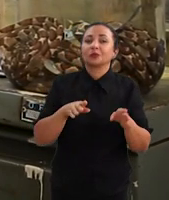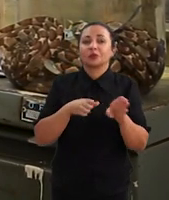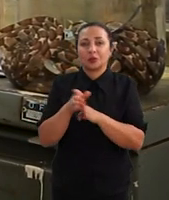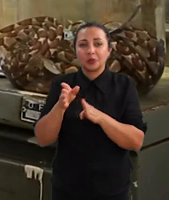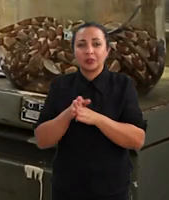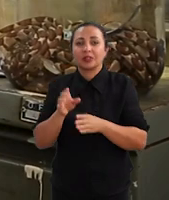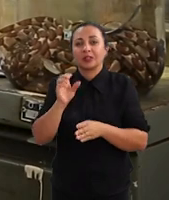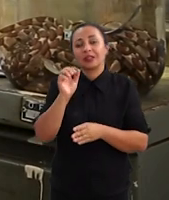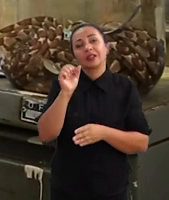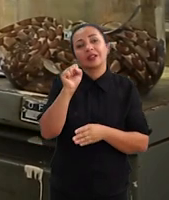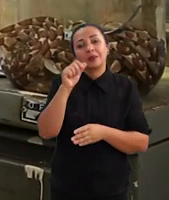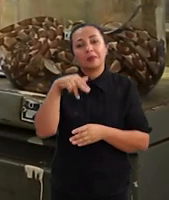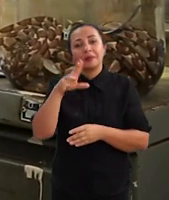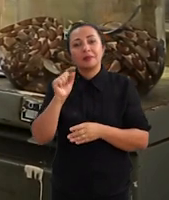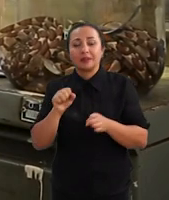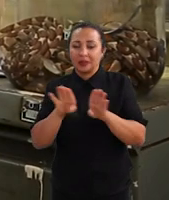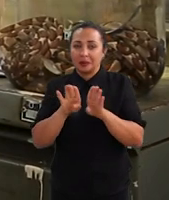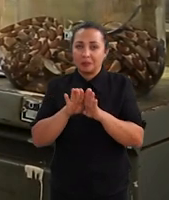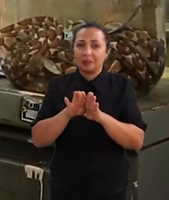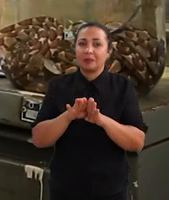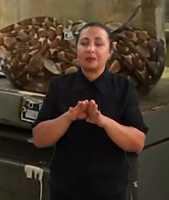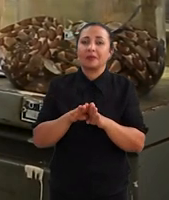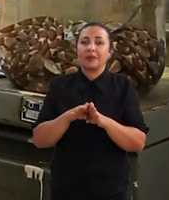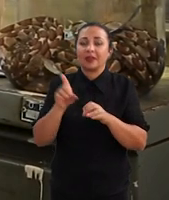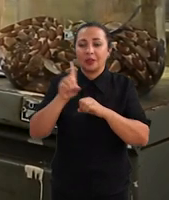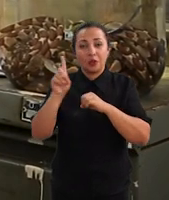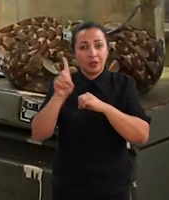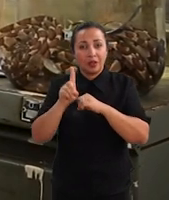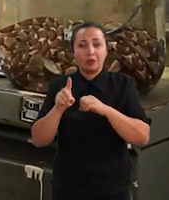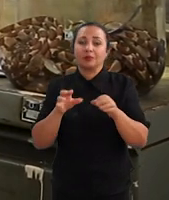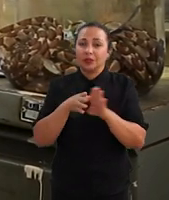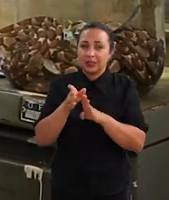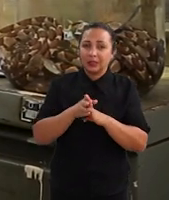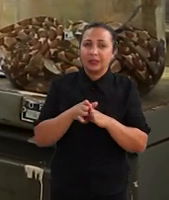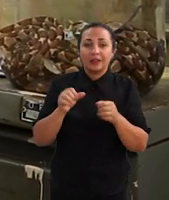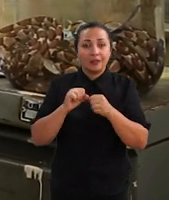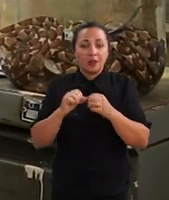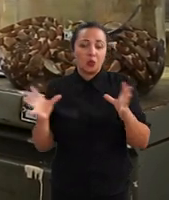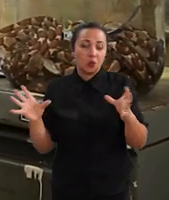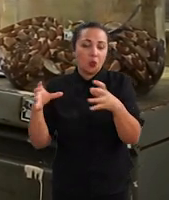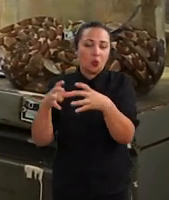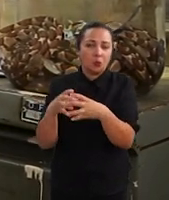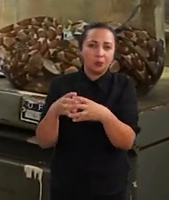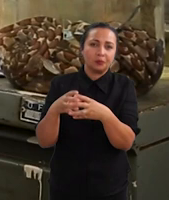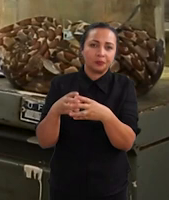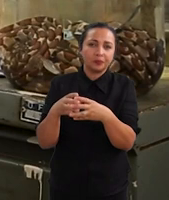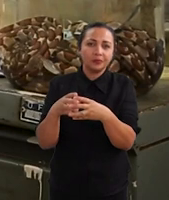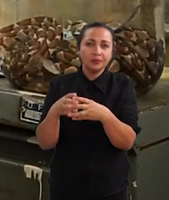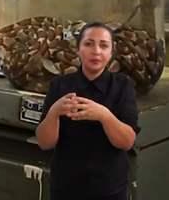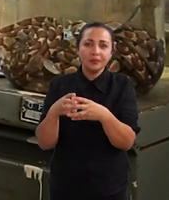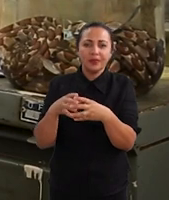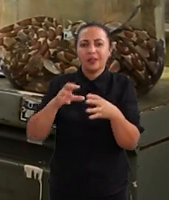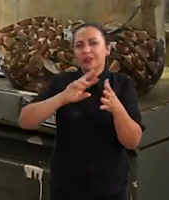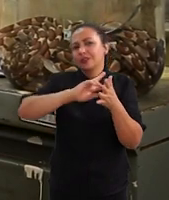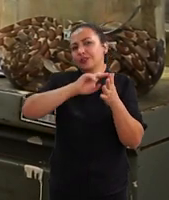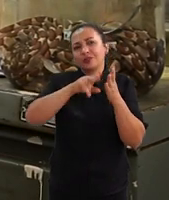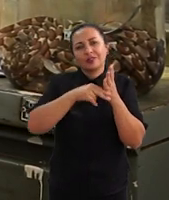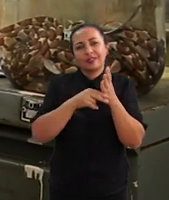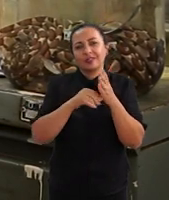professora Tami Motti, é co-orientadora dele no doutorado agora. A gente fez uma equipe multi